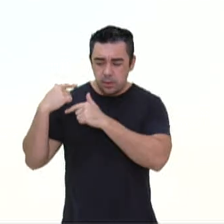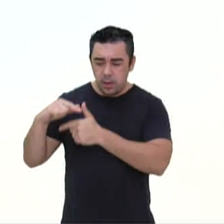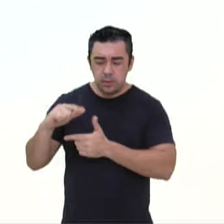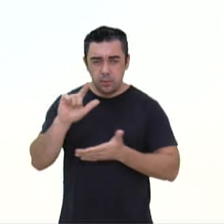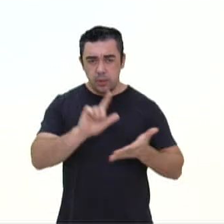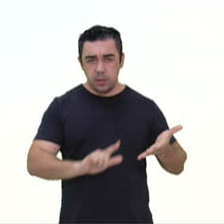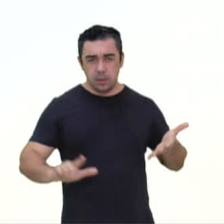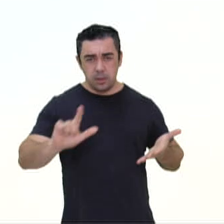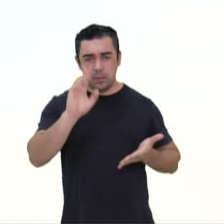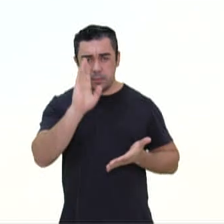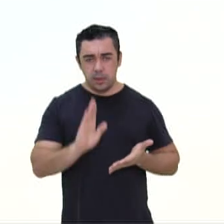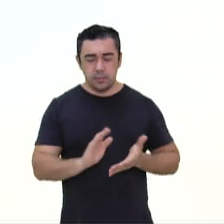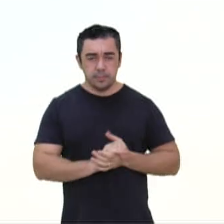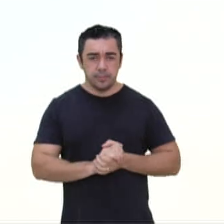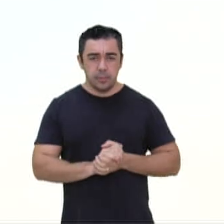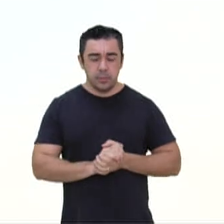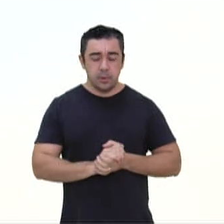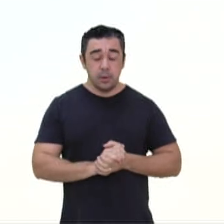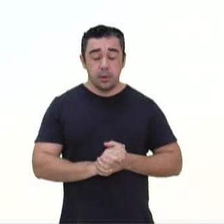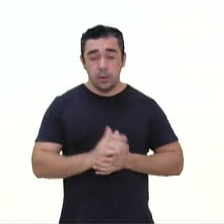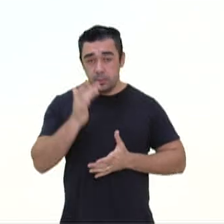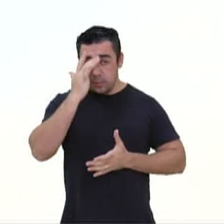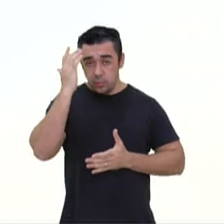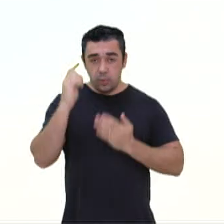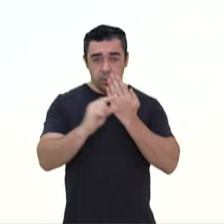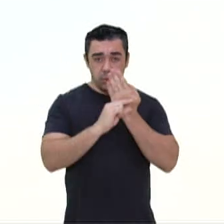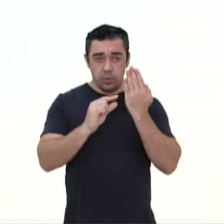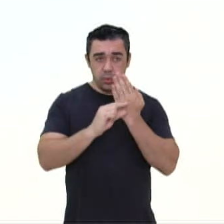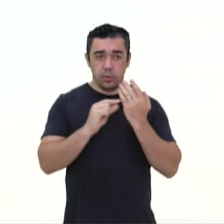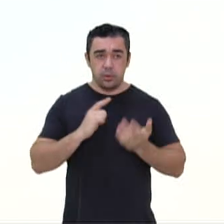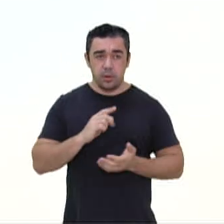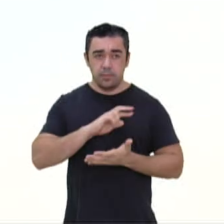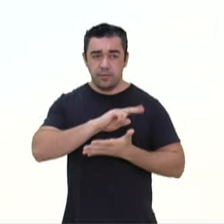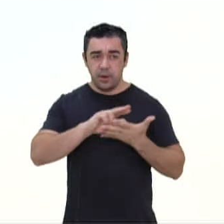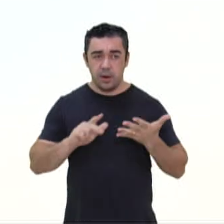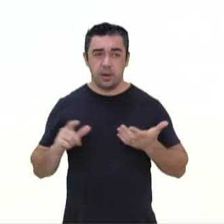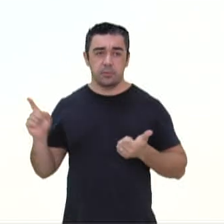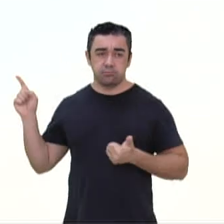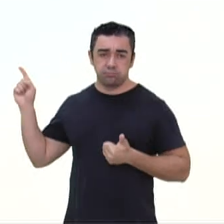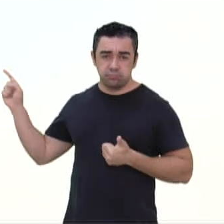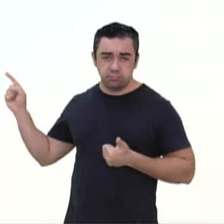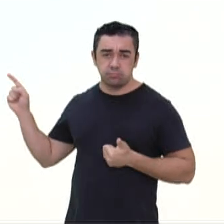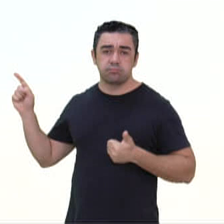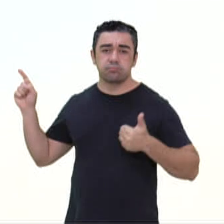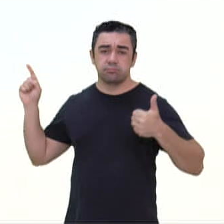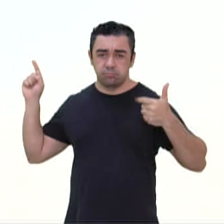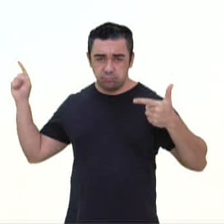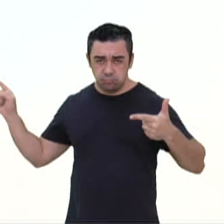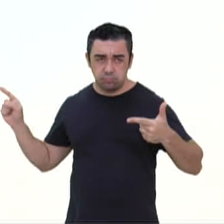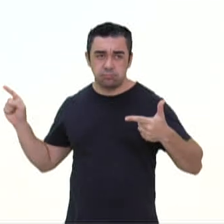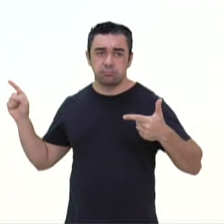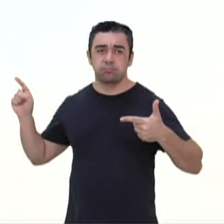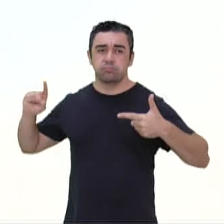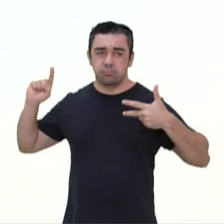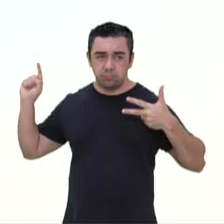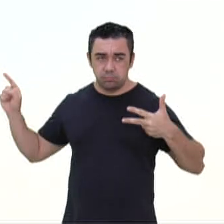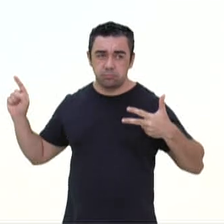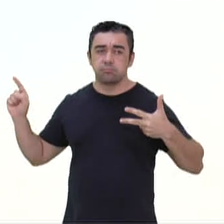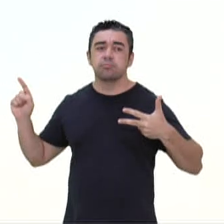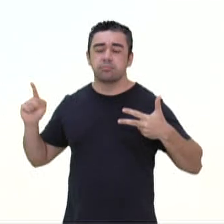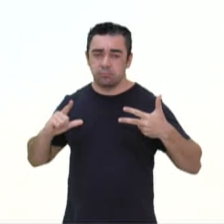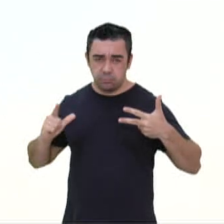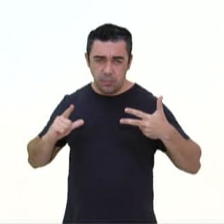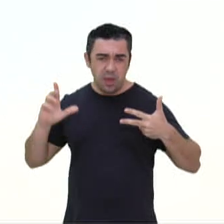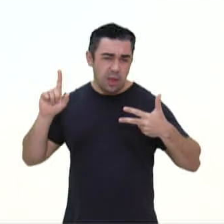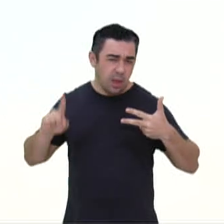brasileira. Grandes autores, como Álvares de Azevedo, Machado de Assis ou Mário de Andrade,